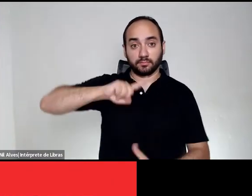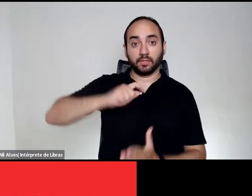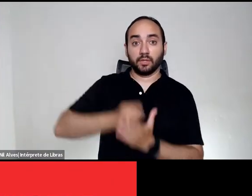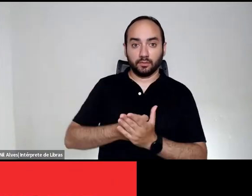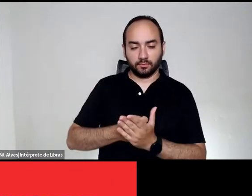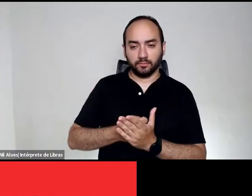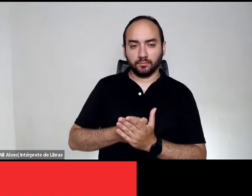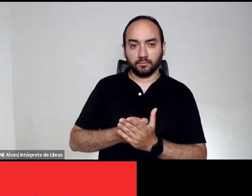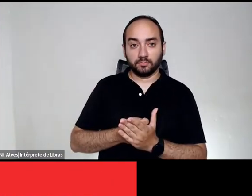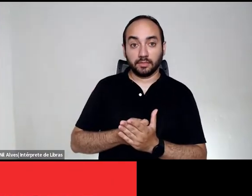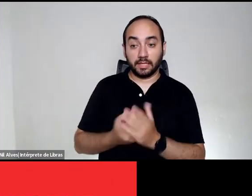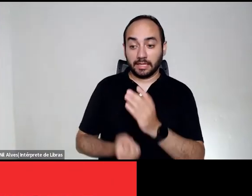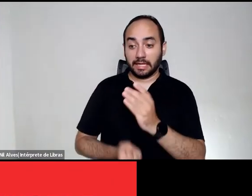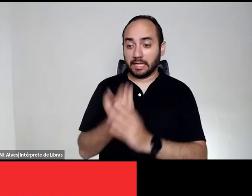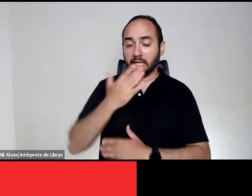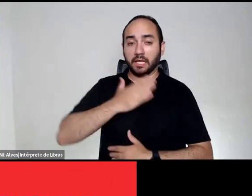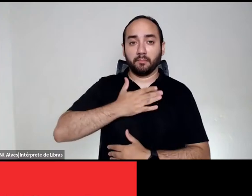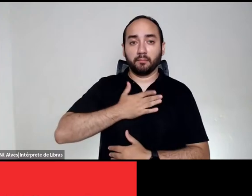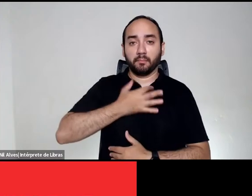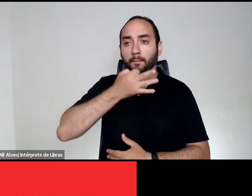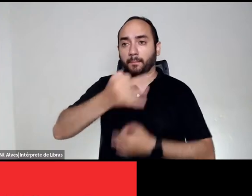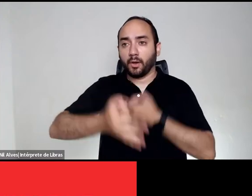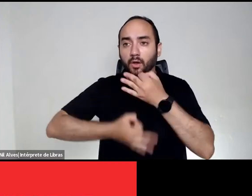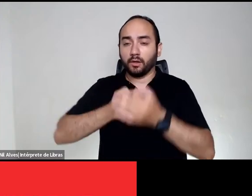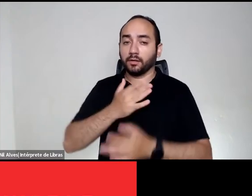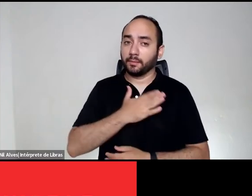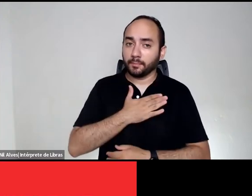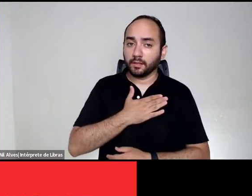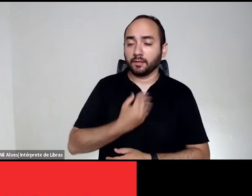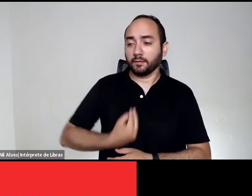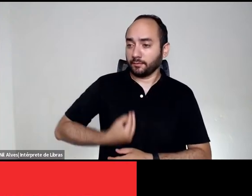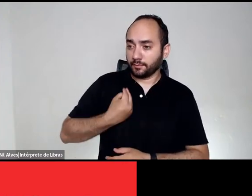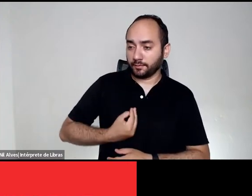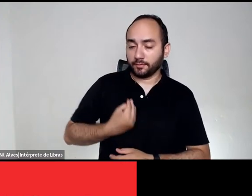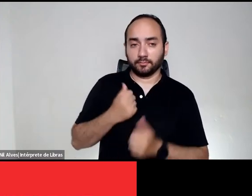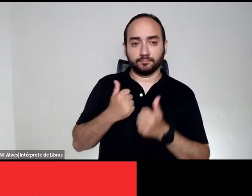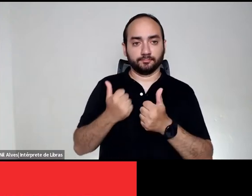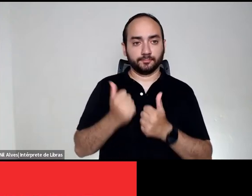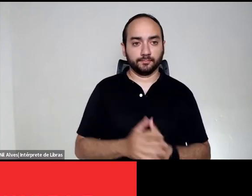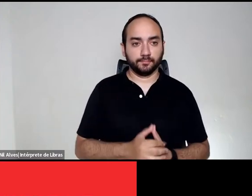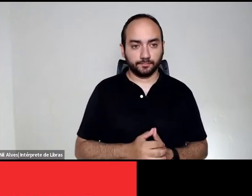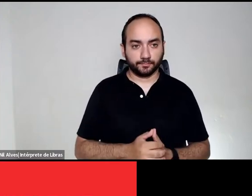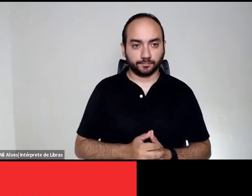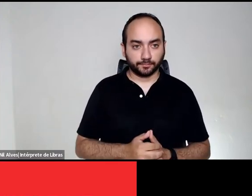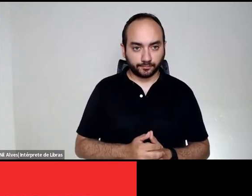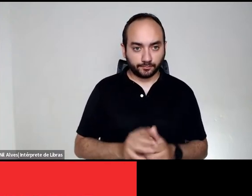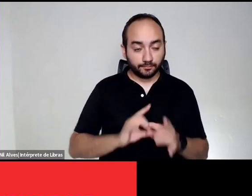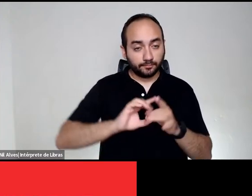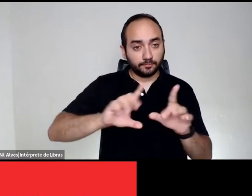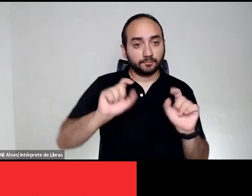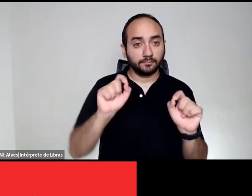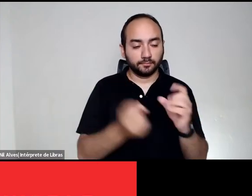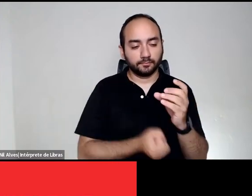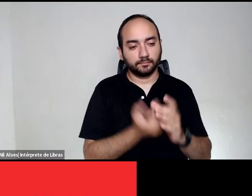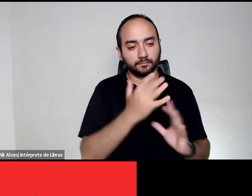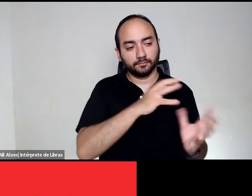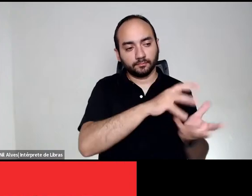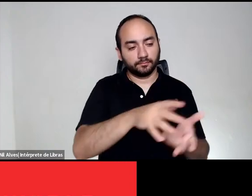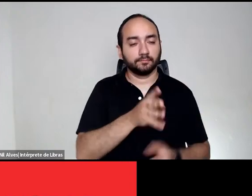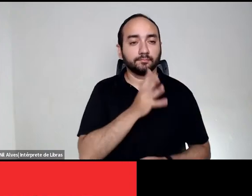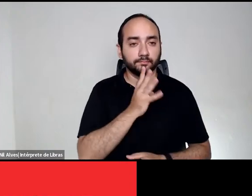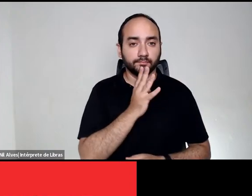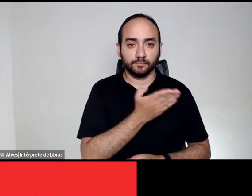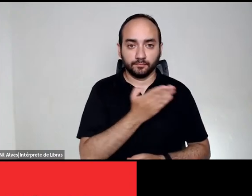está no digital para criar as suas preferências e saber viver a vida lá fora, disposto a conhecer o mundo e suas nuances de